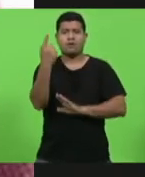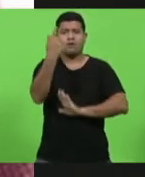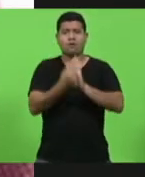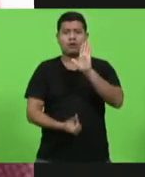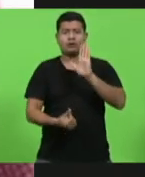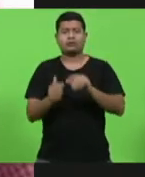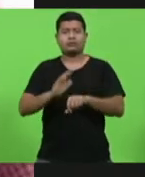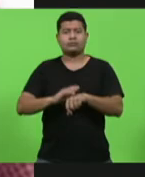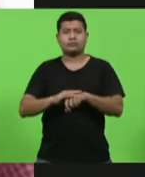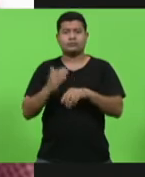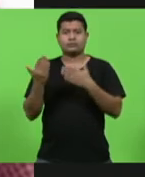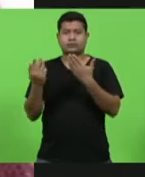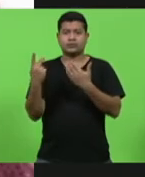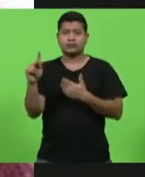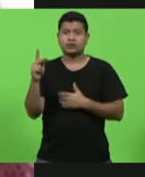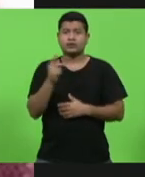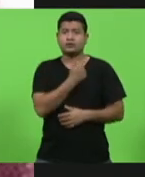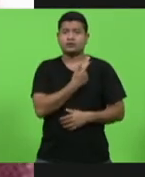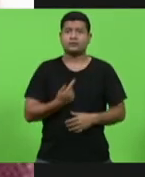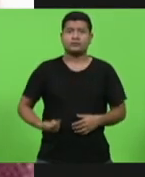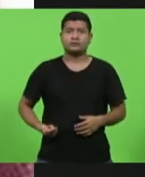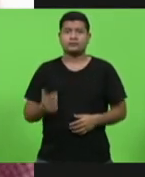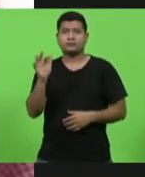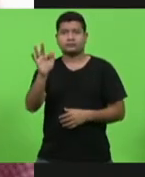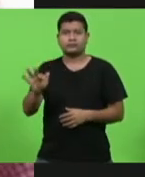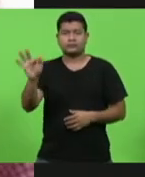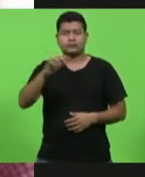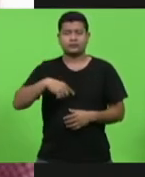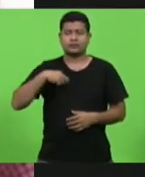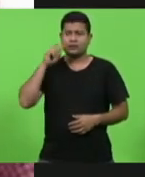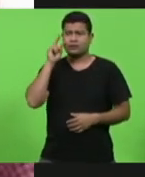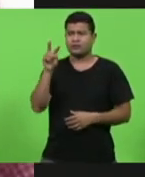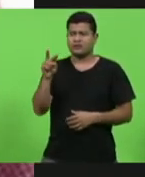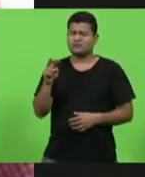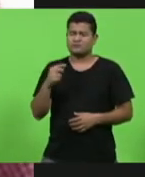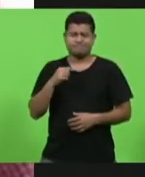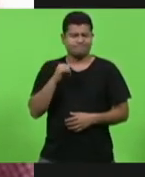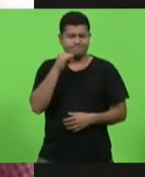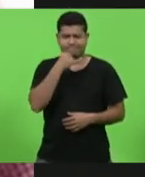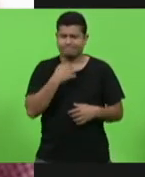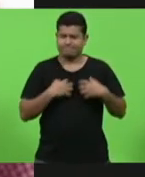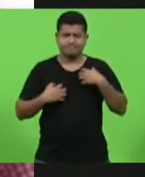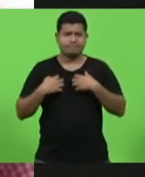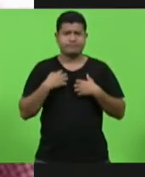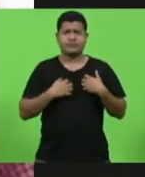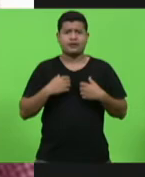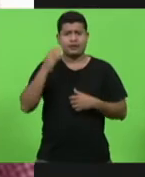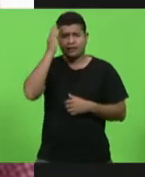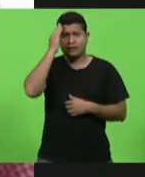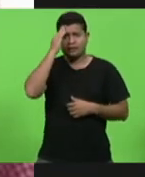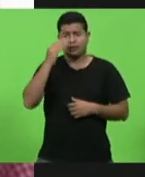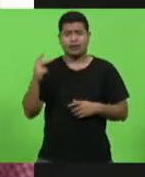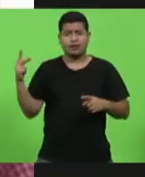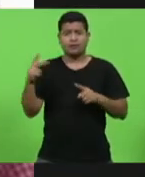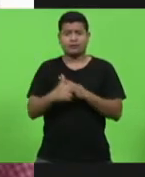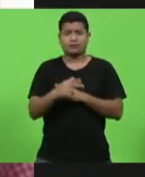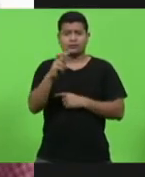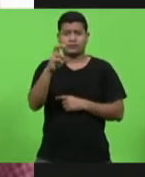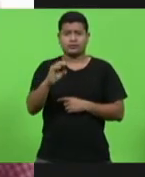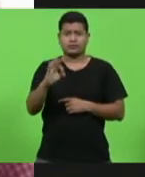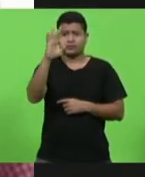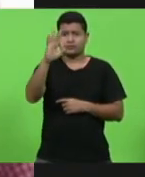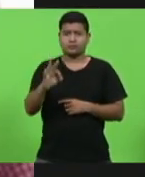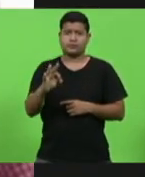federal. Acompanhamos essa semana com muita tristeza, saber que foi cortado em 50% no orçamento